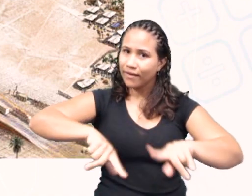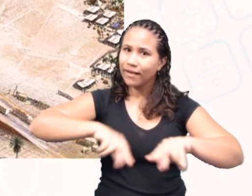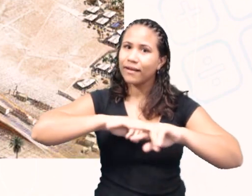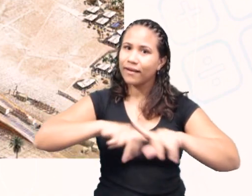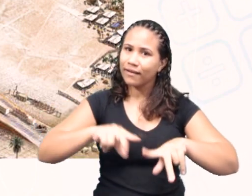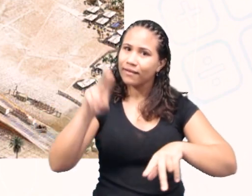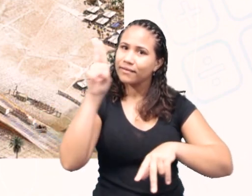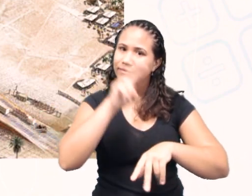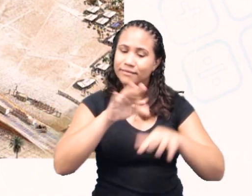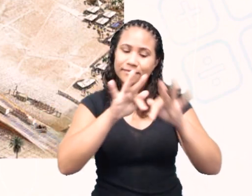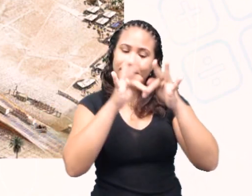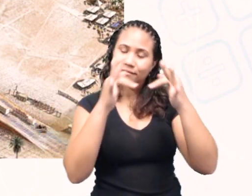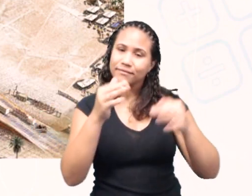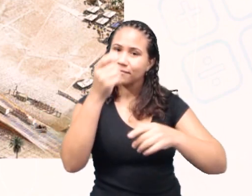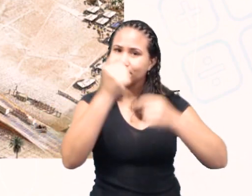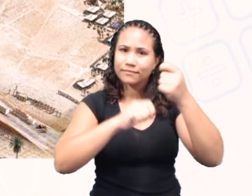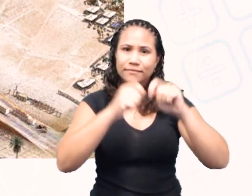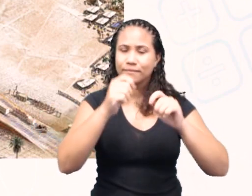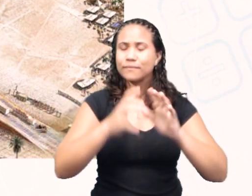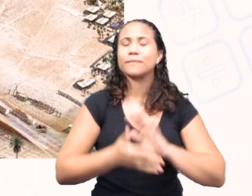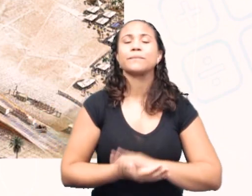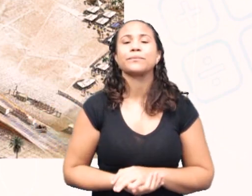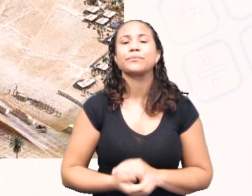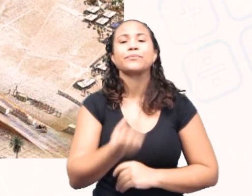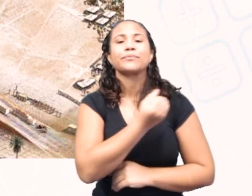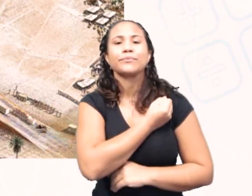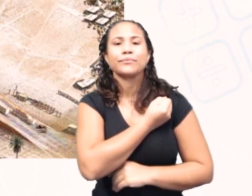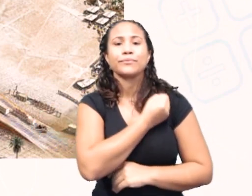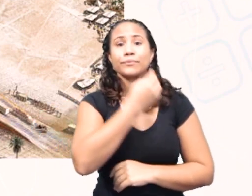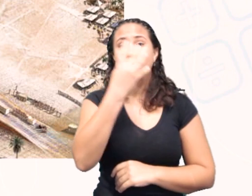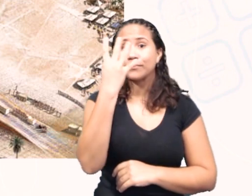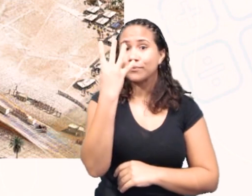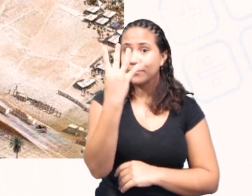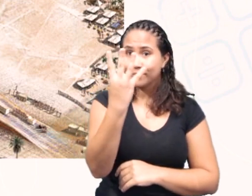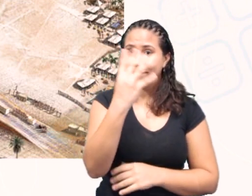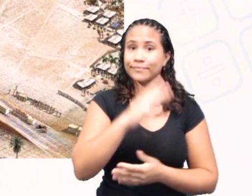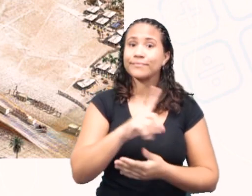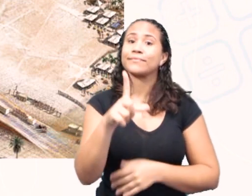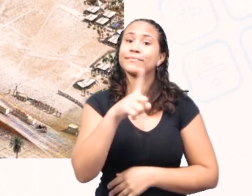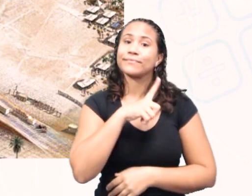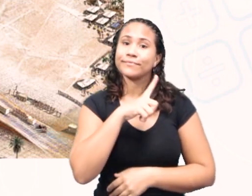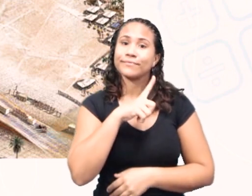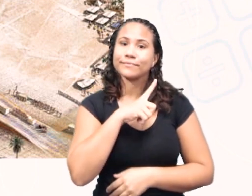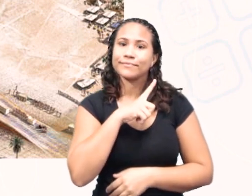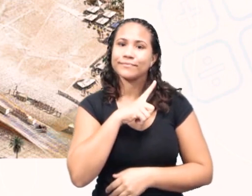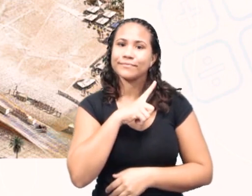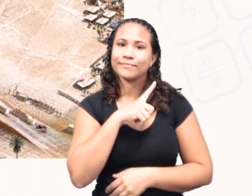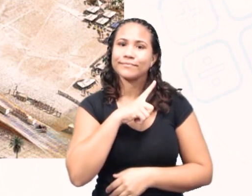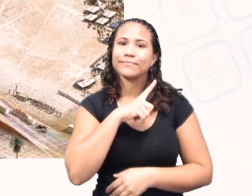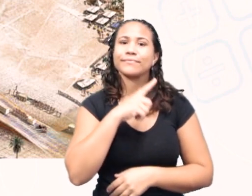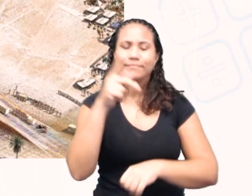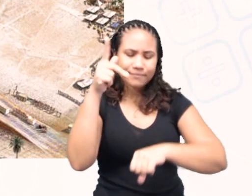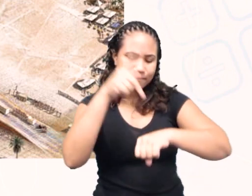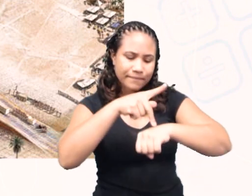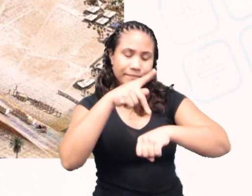nenhuma máquina simples. No número 4, a gente tem que essa pedra está sendo